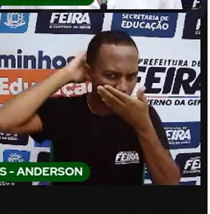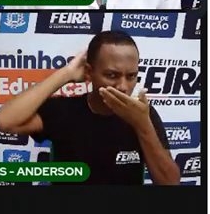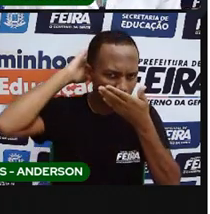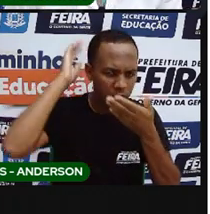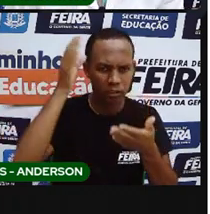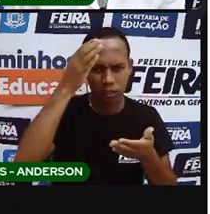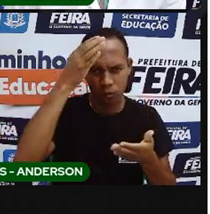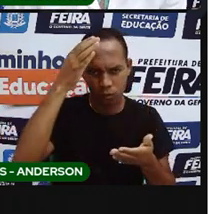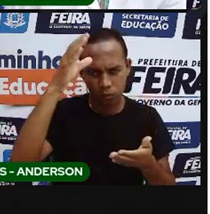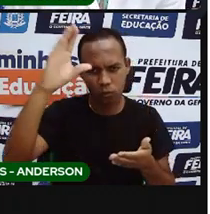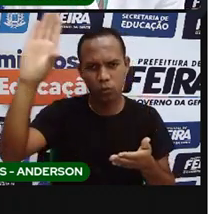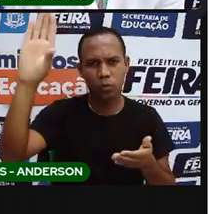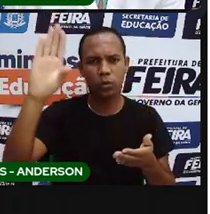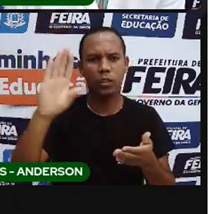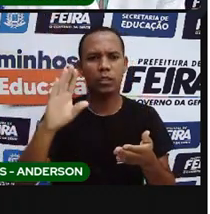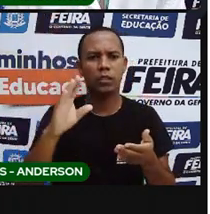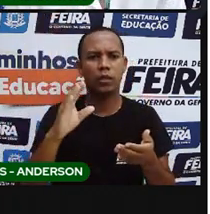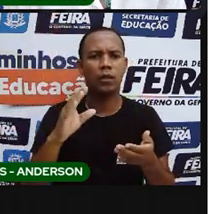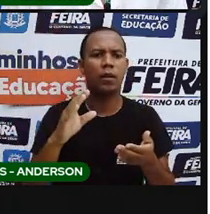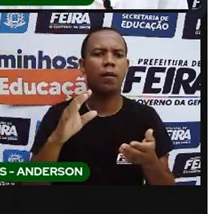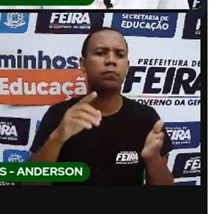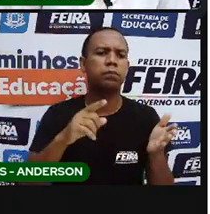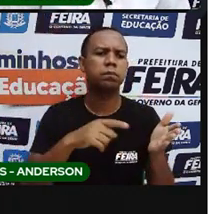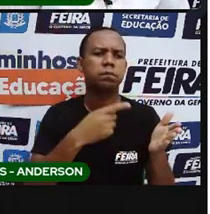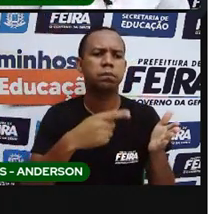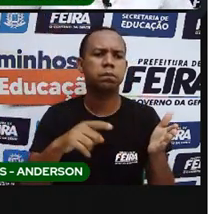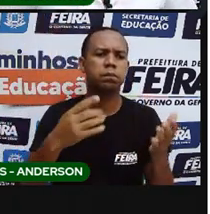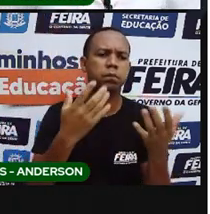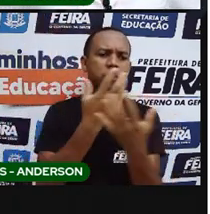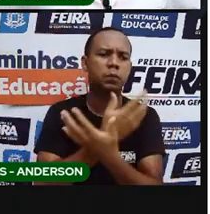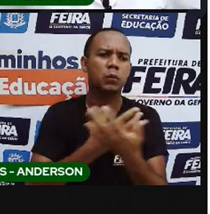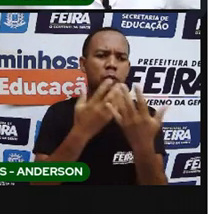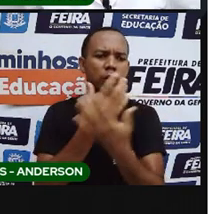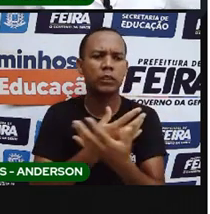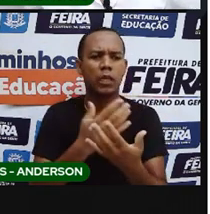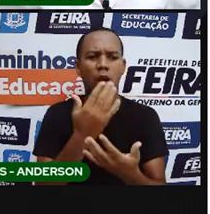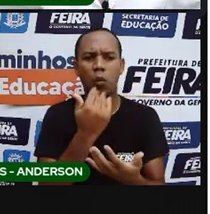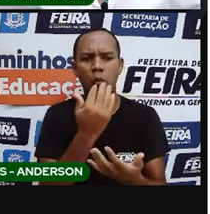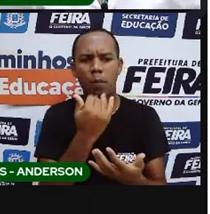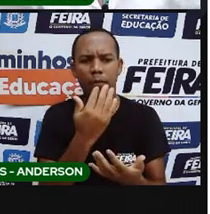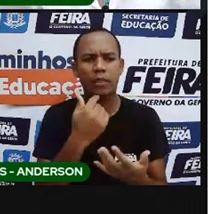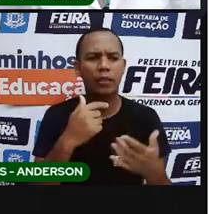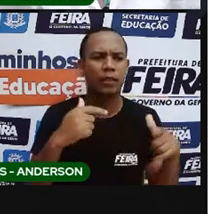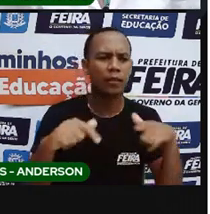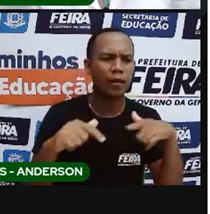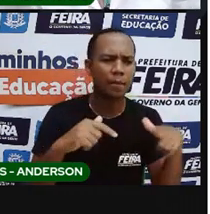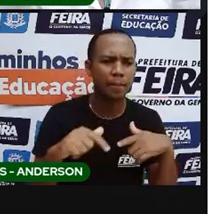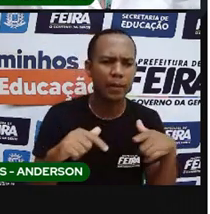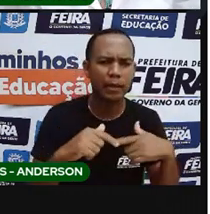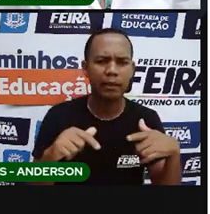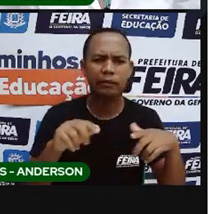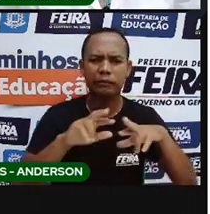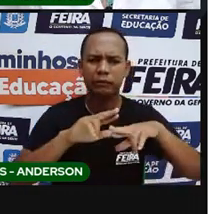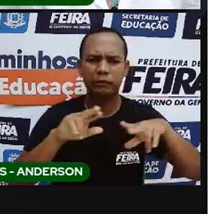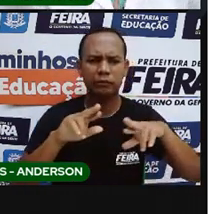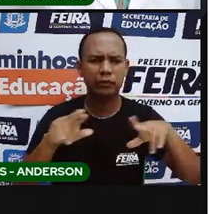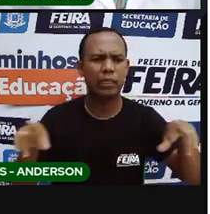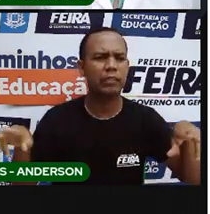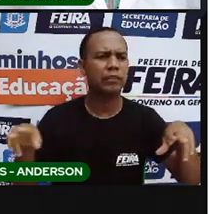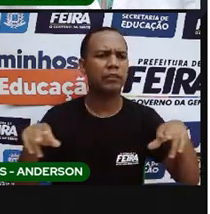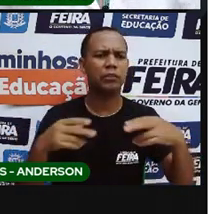deles, né? Sobre música, alimentação, sobre trabalho, sobre várias coisas. Então,